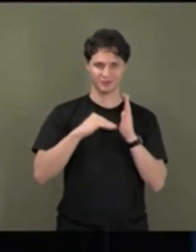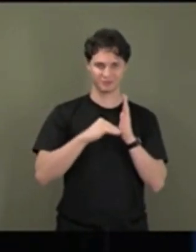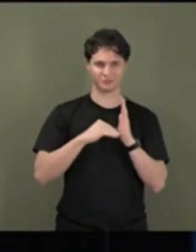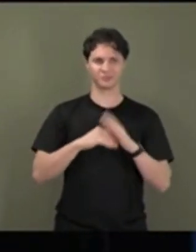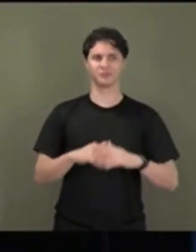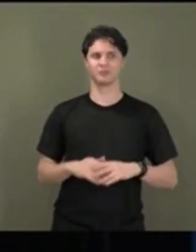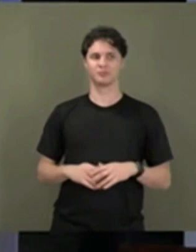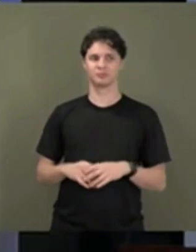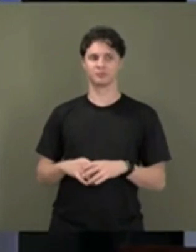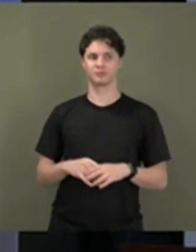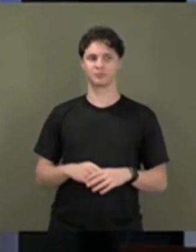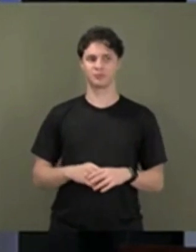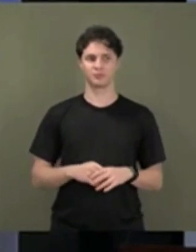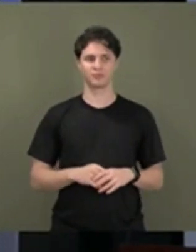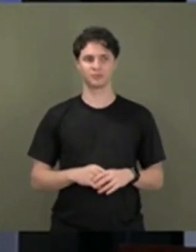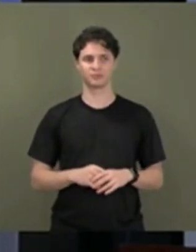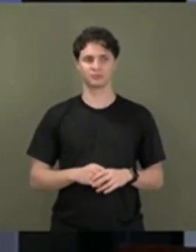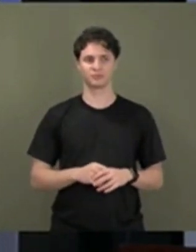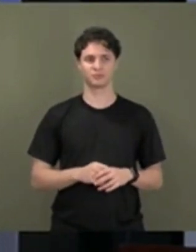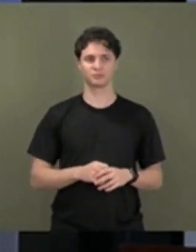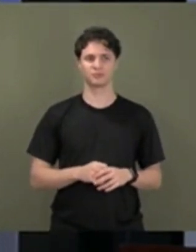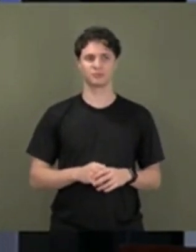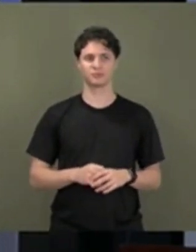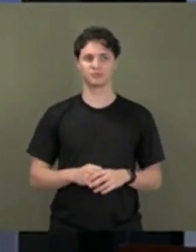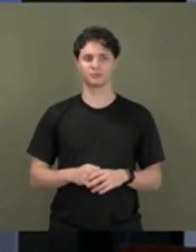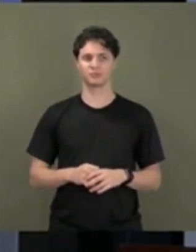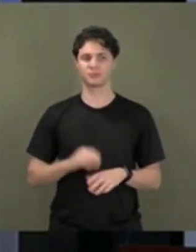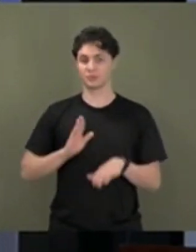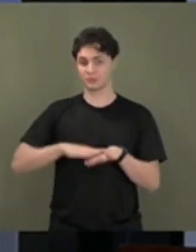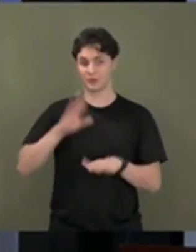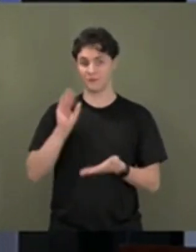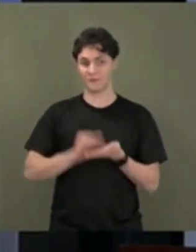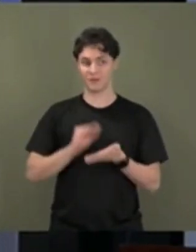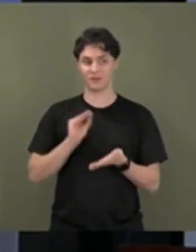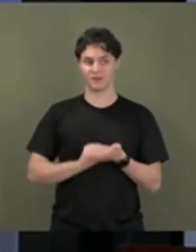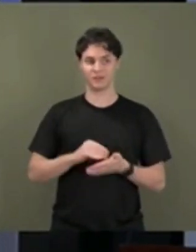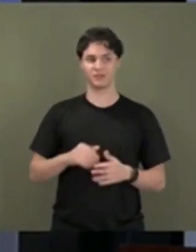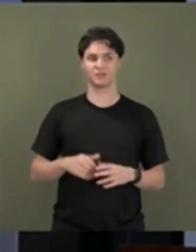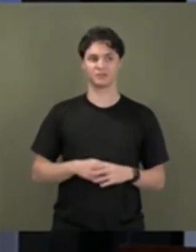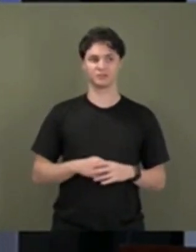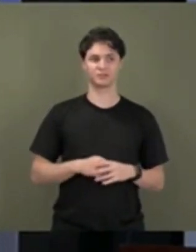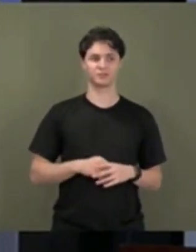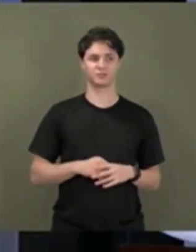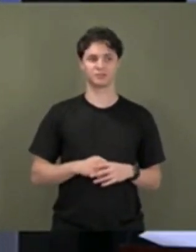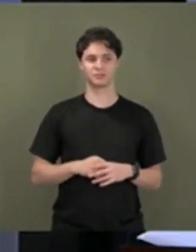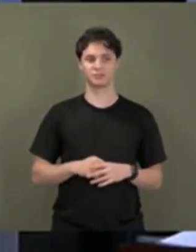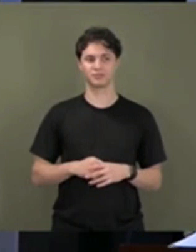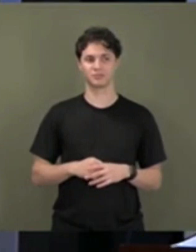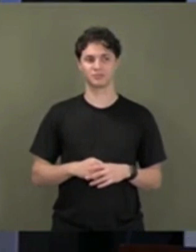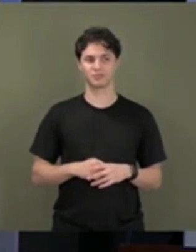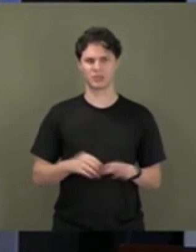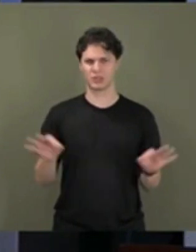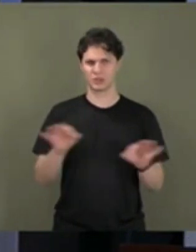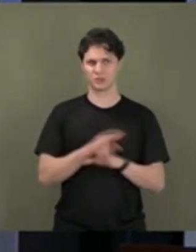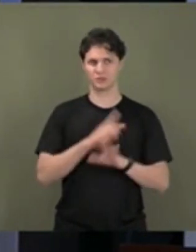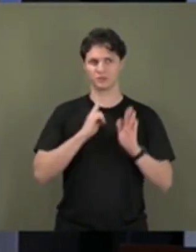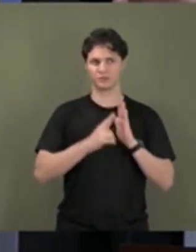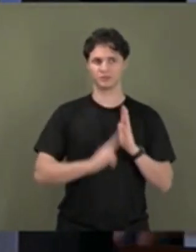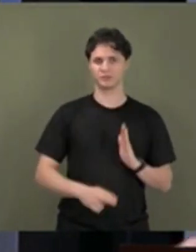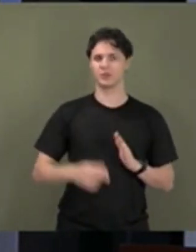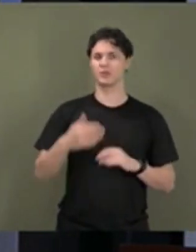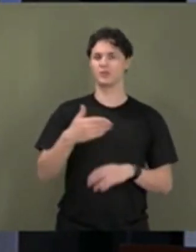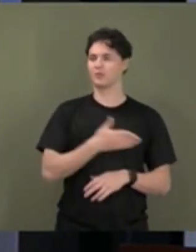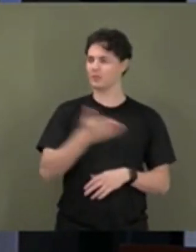República. E quem mais está faltando? Aqui a nominata que me deram, acho que eu já completei. E aos